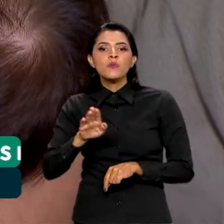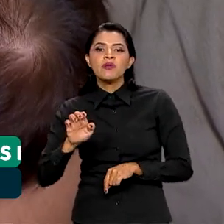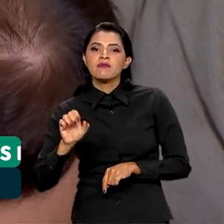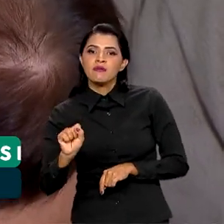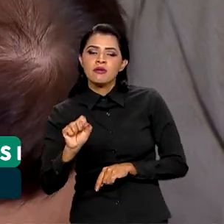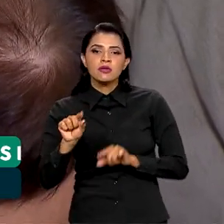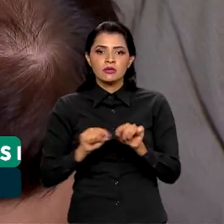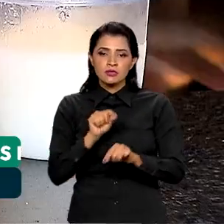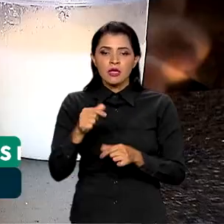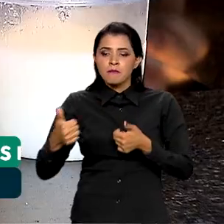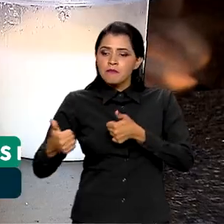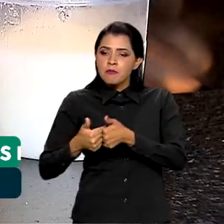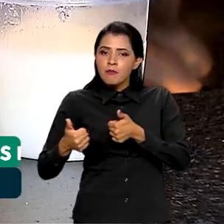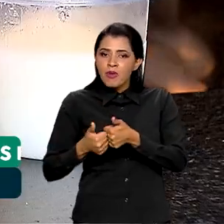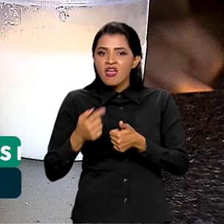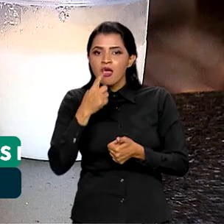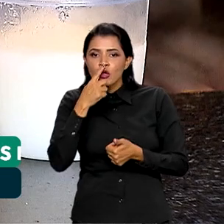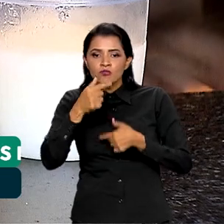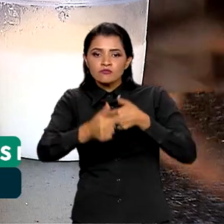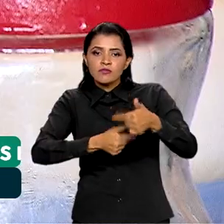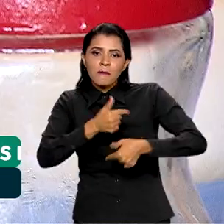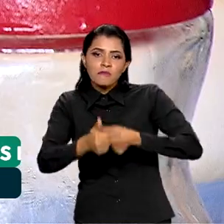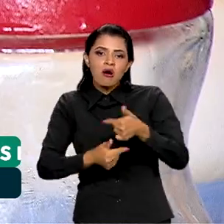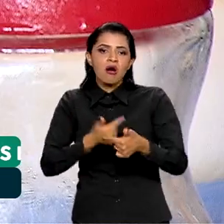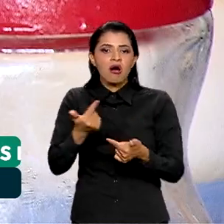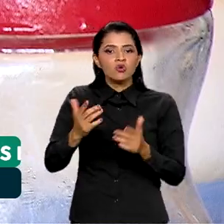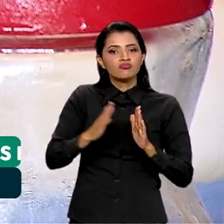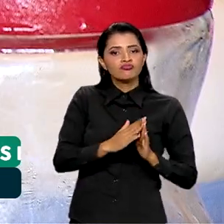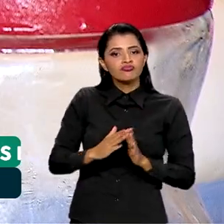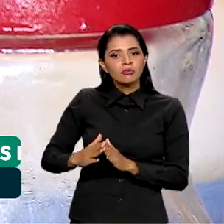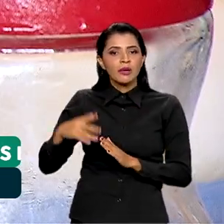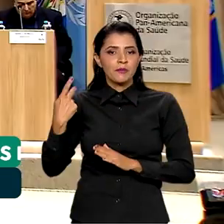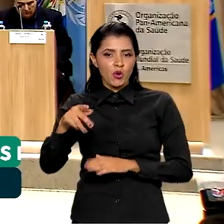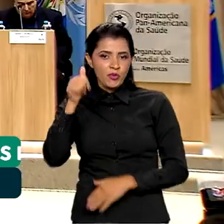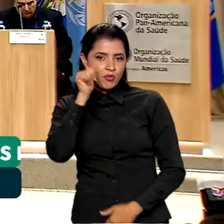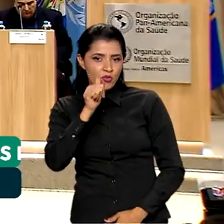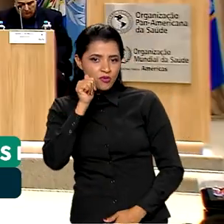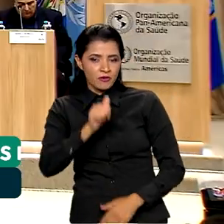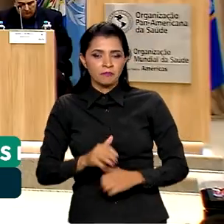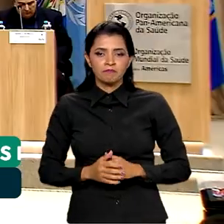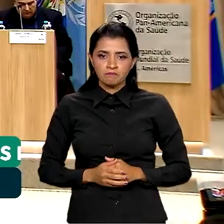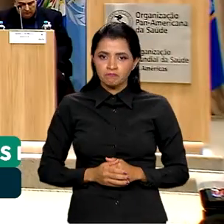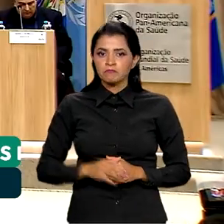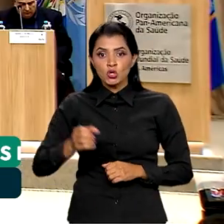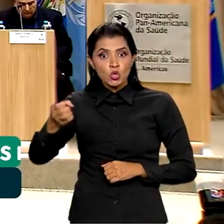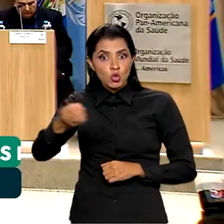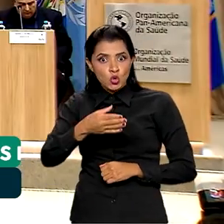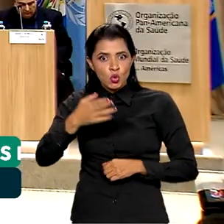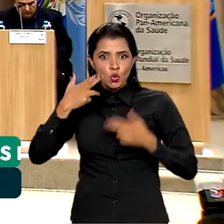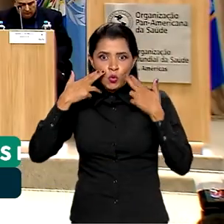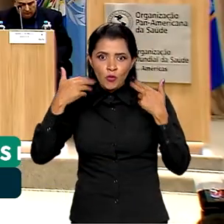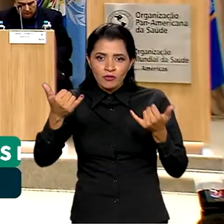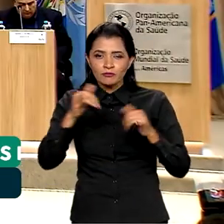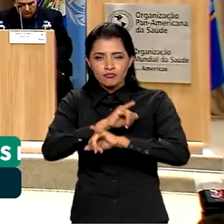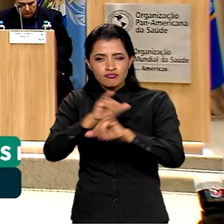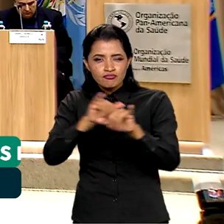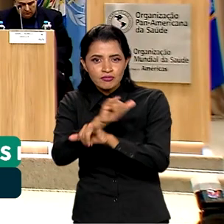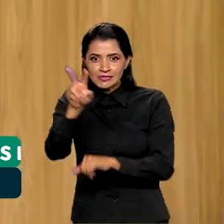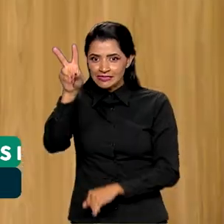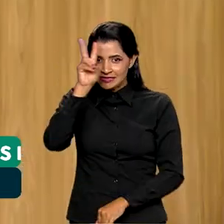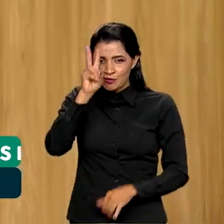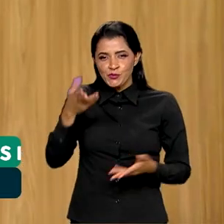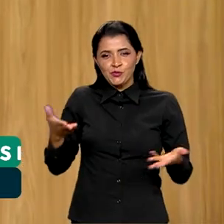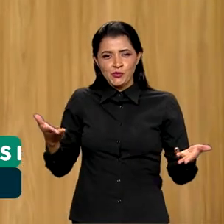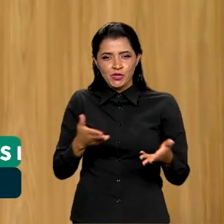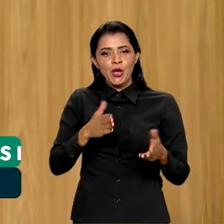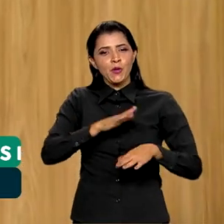por sua proximidade ao local de residência e trabalho das mulheres. A novidade foi anunciada nesta segunda-feira,